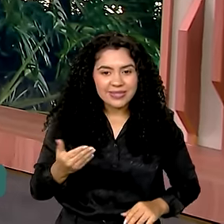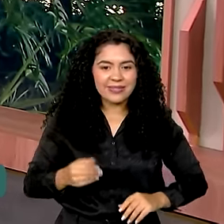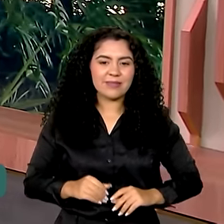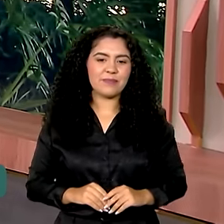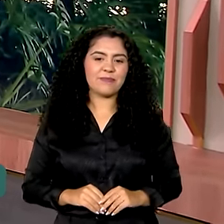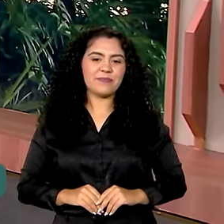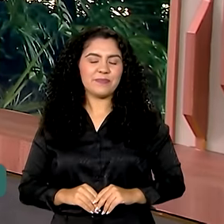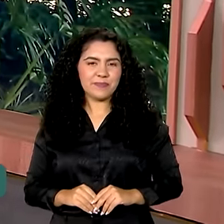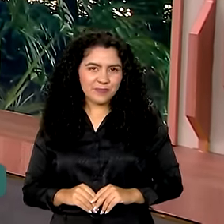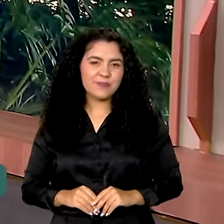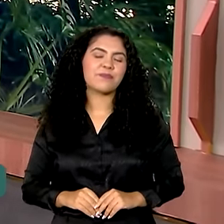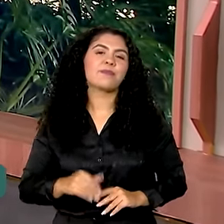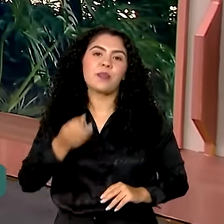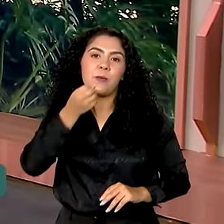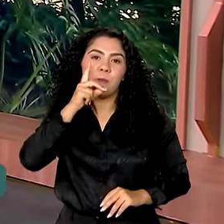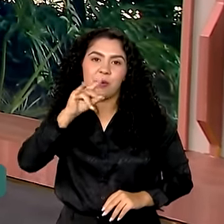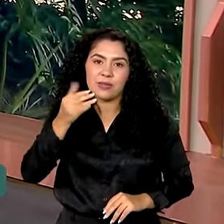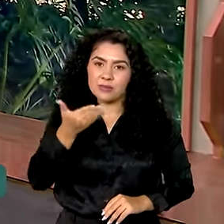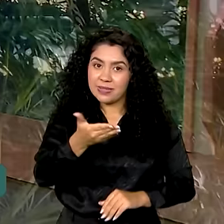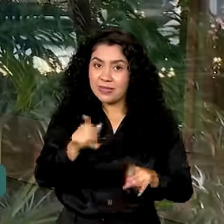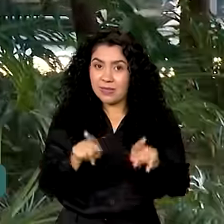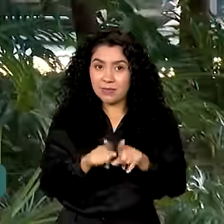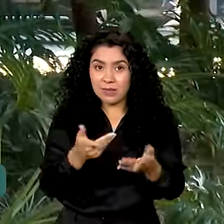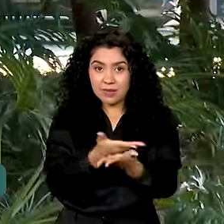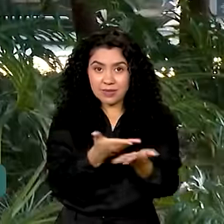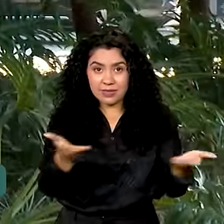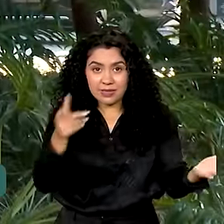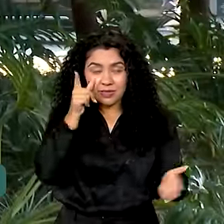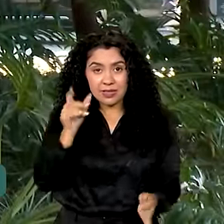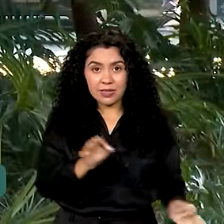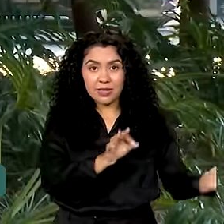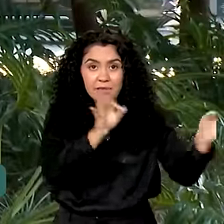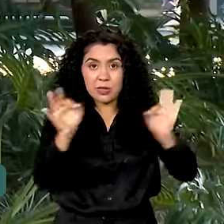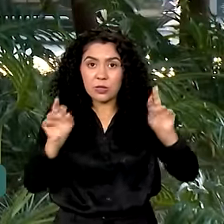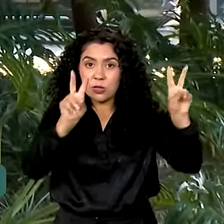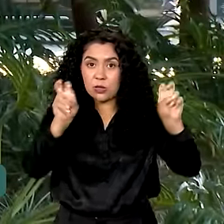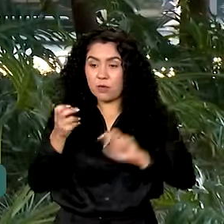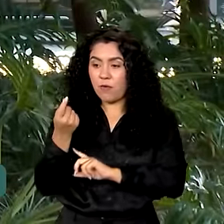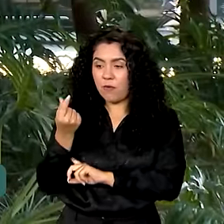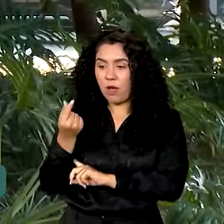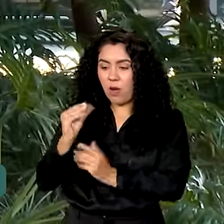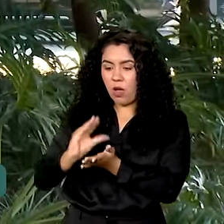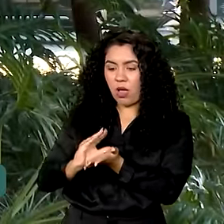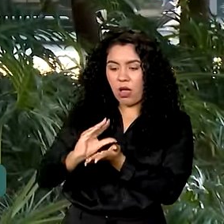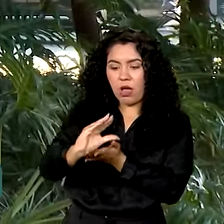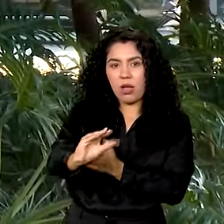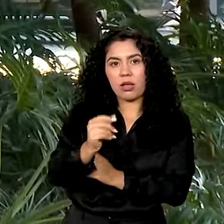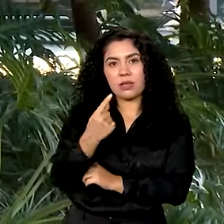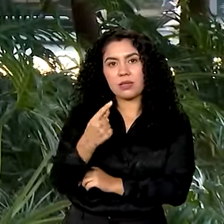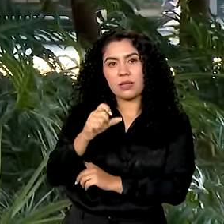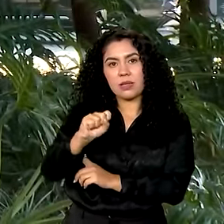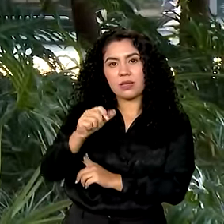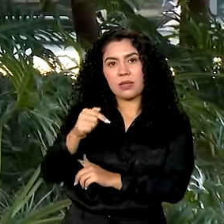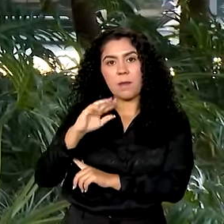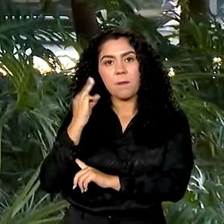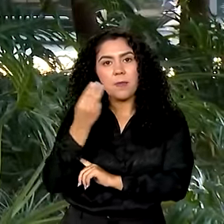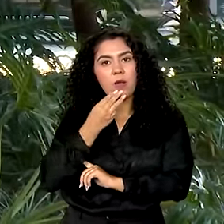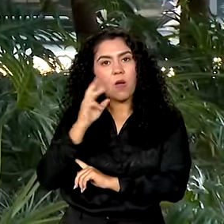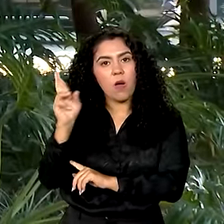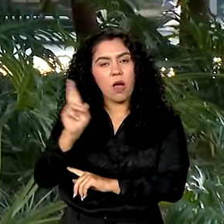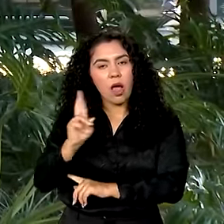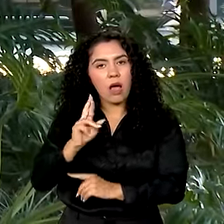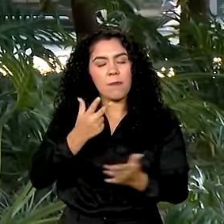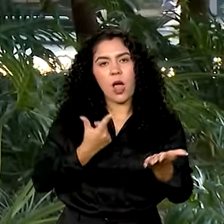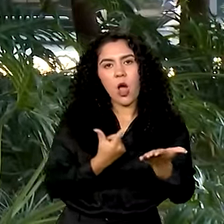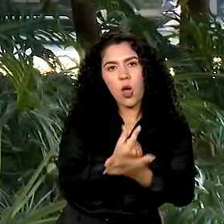Oi, Renata. Bom dia a você, bom dia a todos. Olha, esse valor de 187 milhões de reais será destinado à compra de